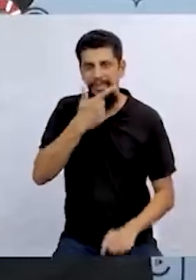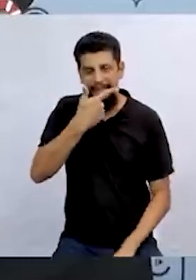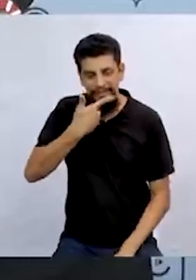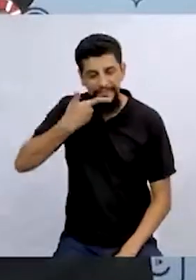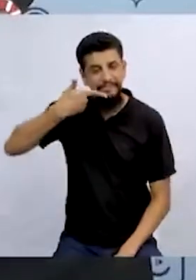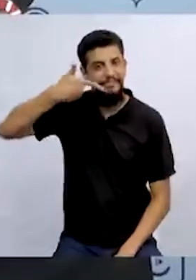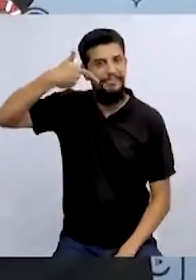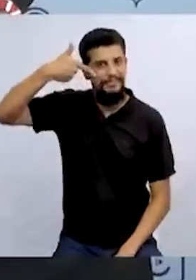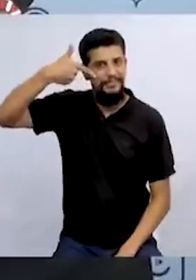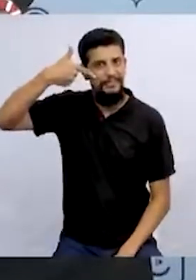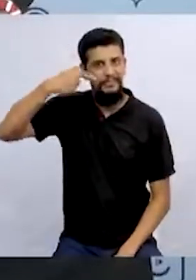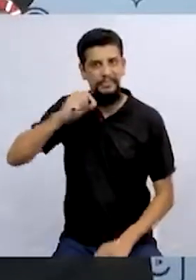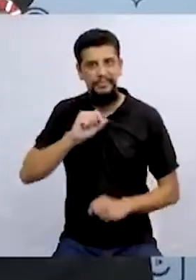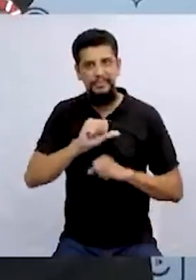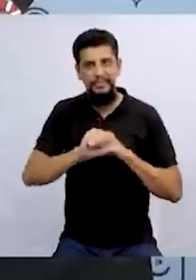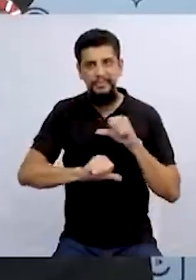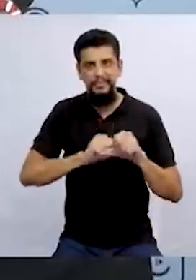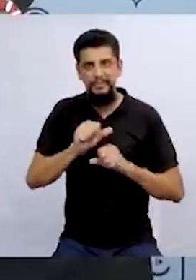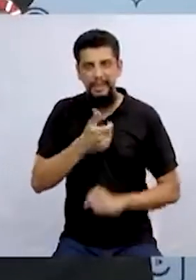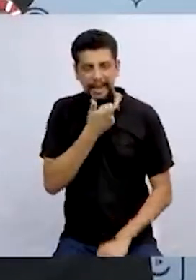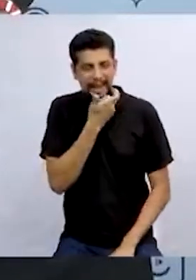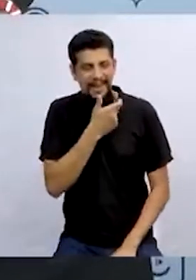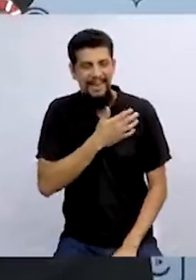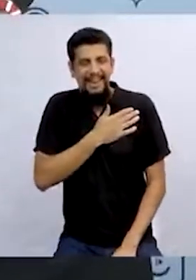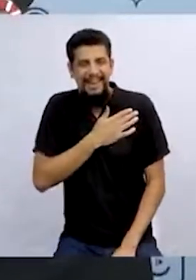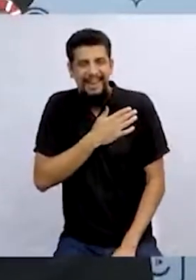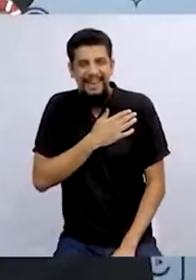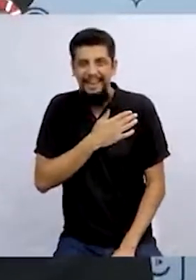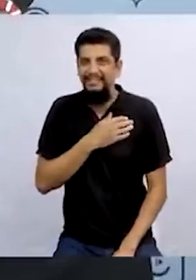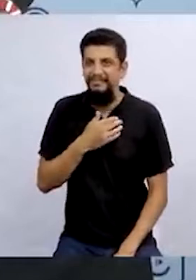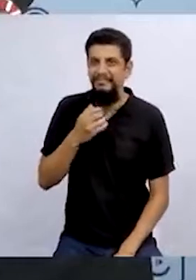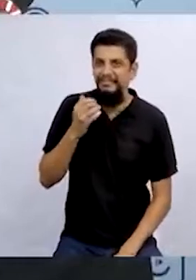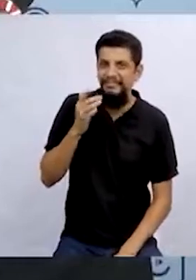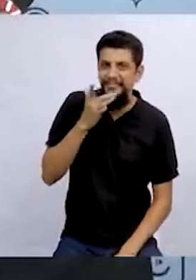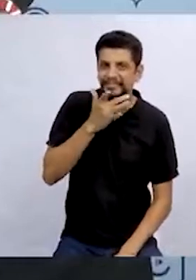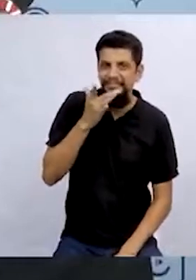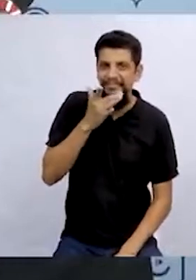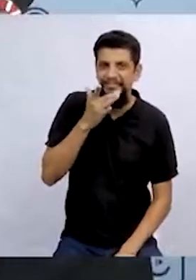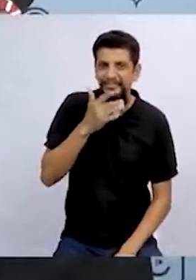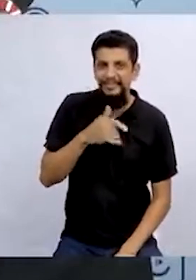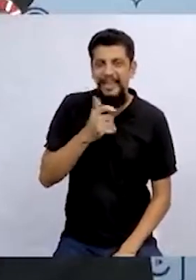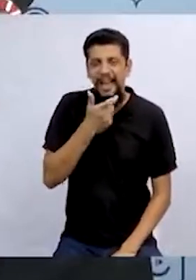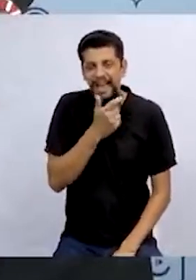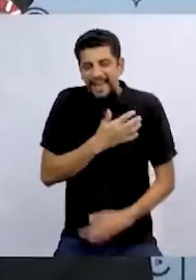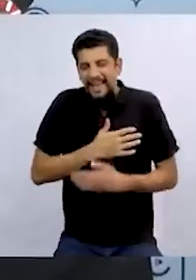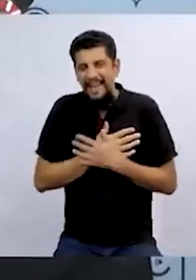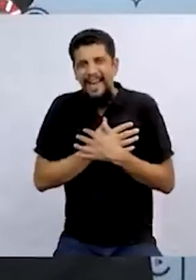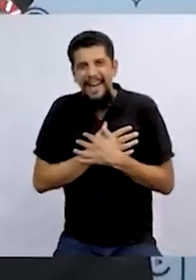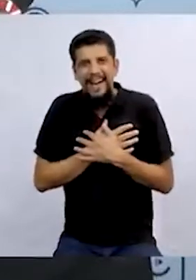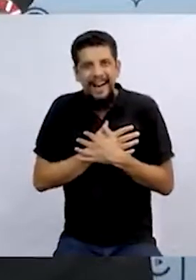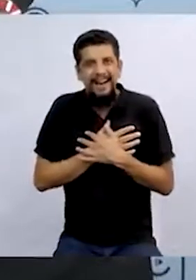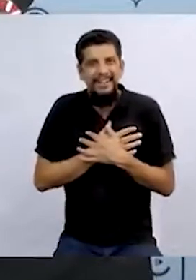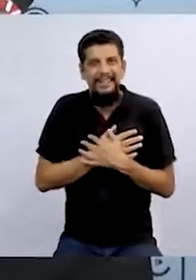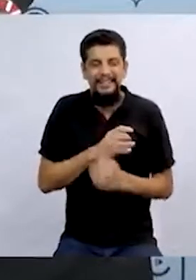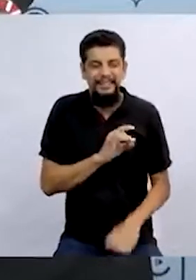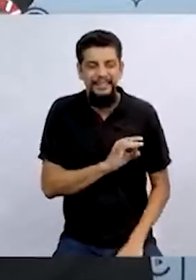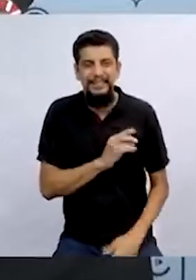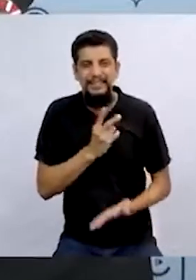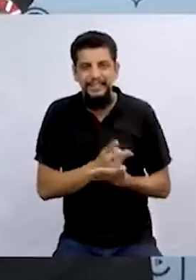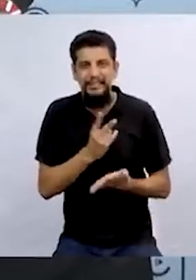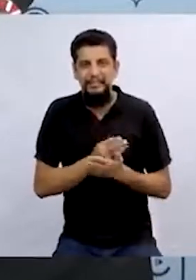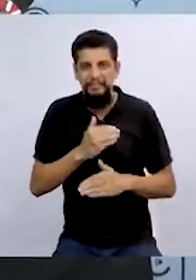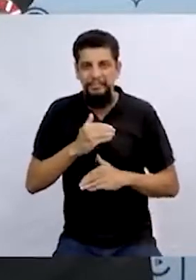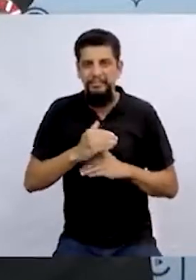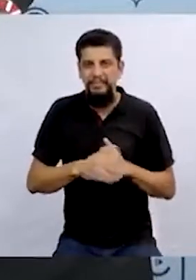sorrisão, que se transformou numa risada gostosa, que se transformou numa gargalhada, cada